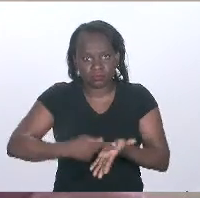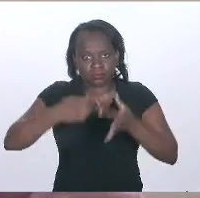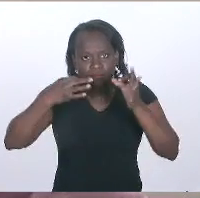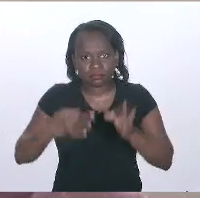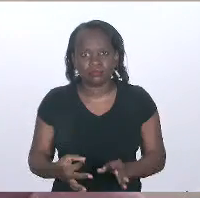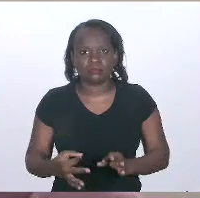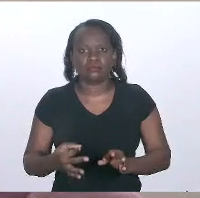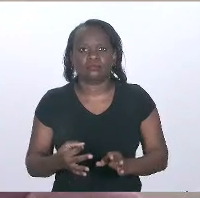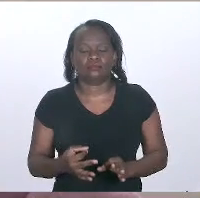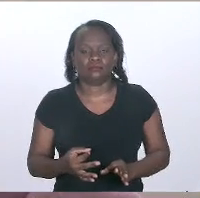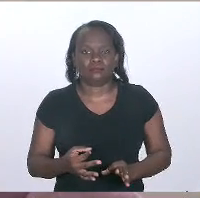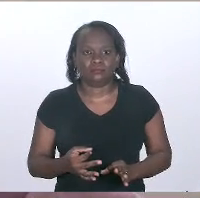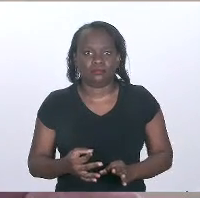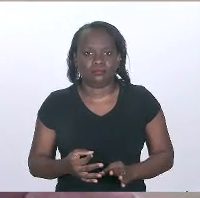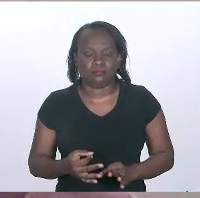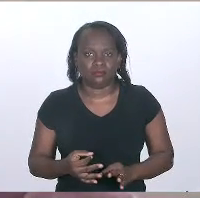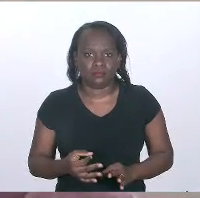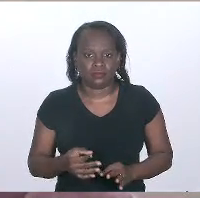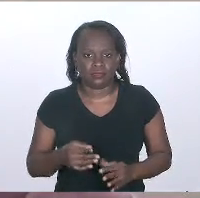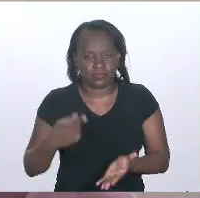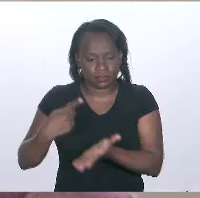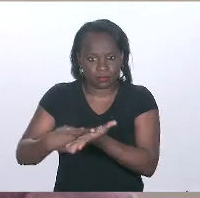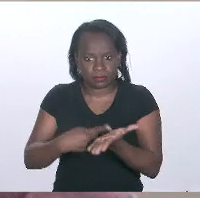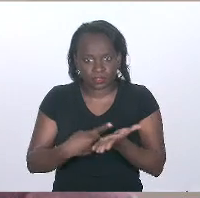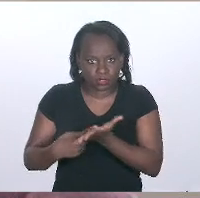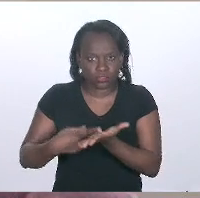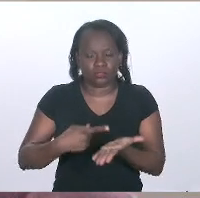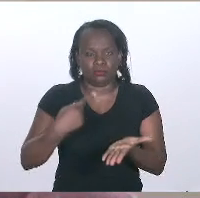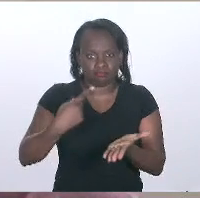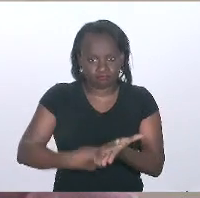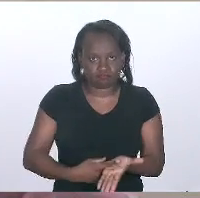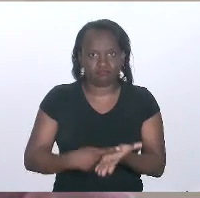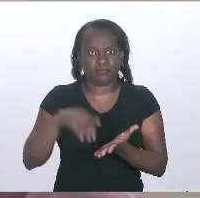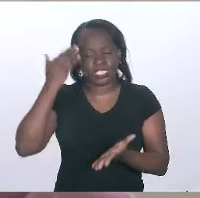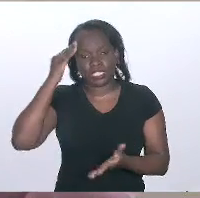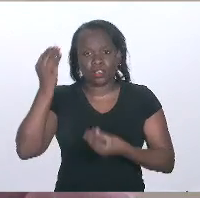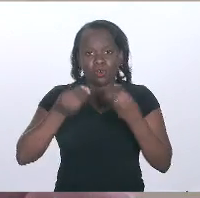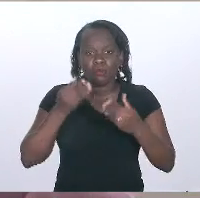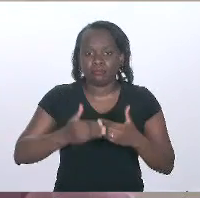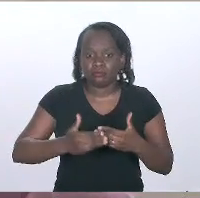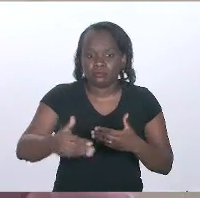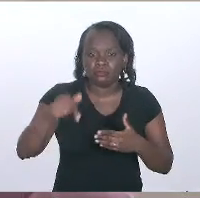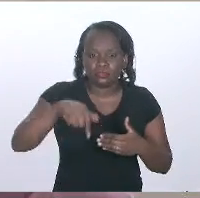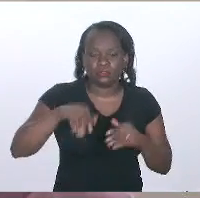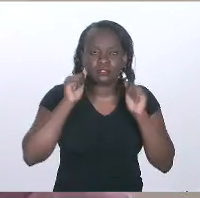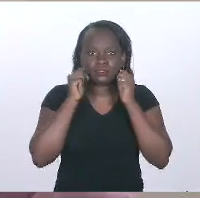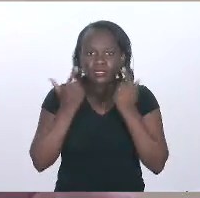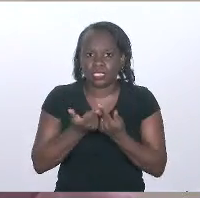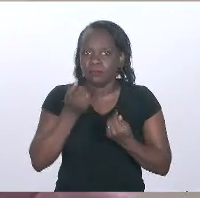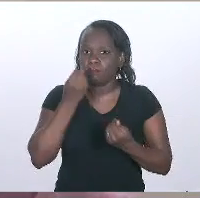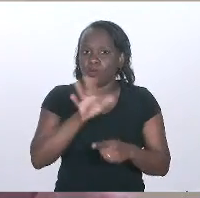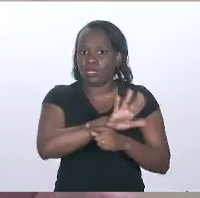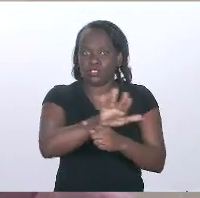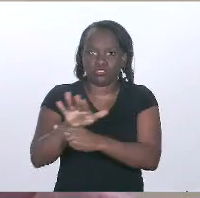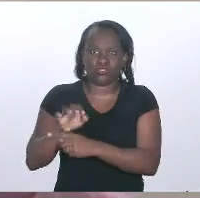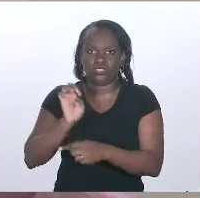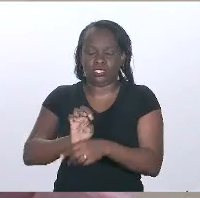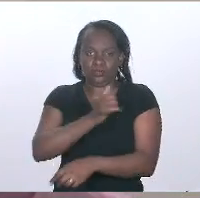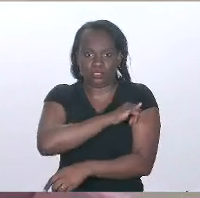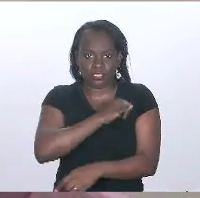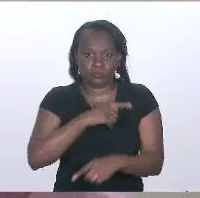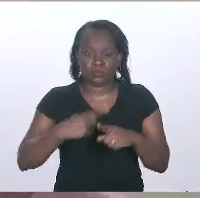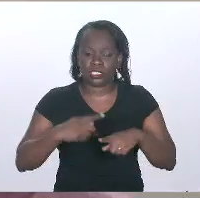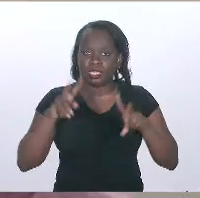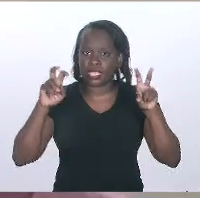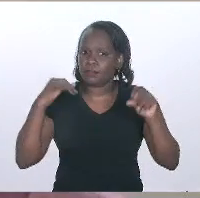o foi acertado como um compromisso, entender como que isso pode avançar na casa, para o bem do nosso Estado, visto que é um